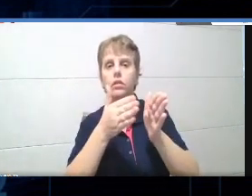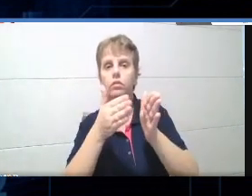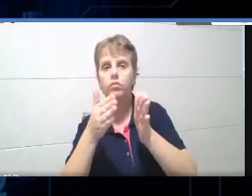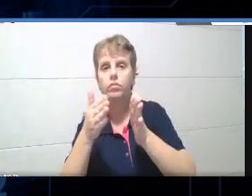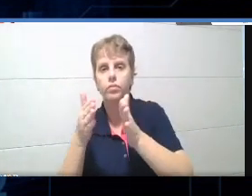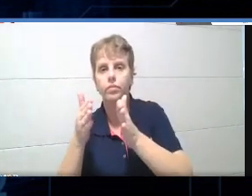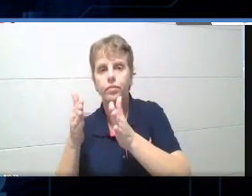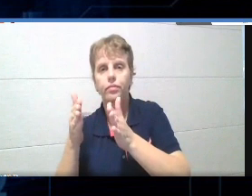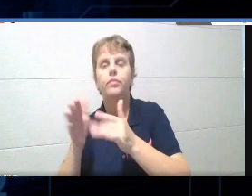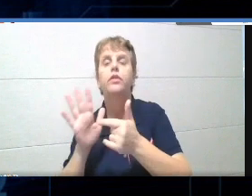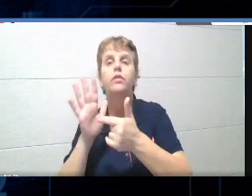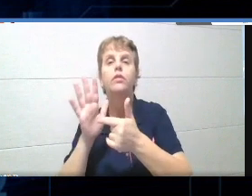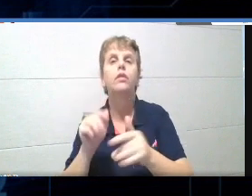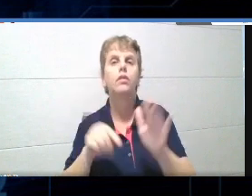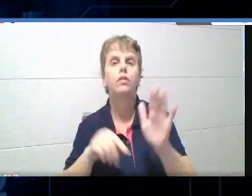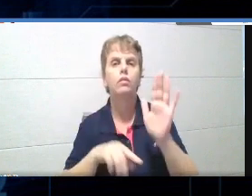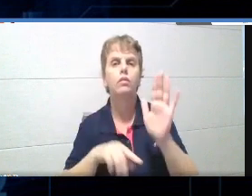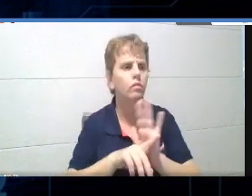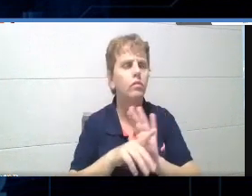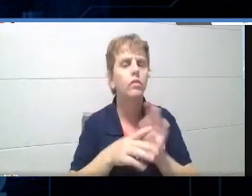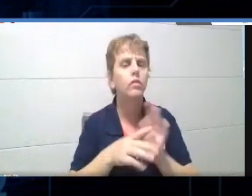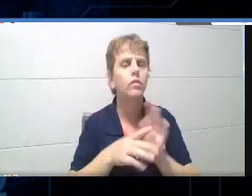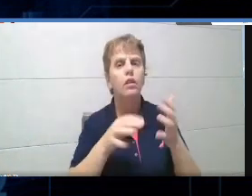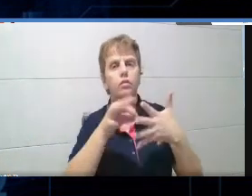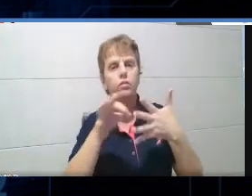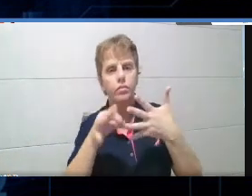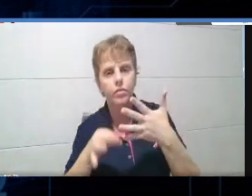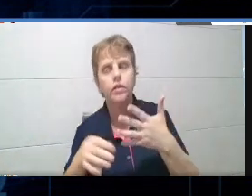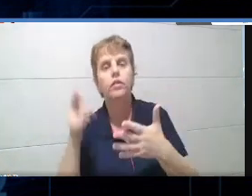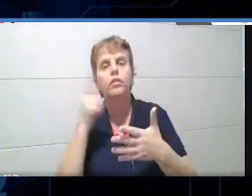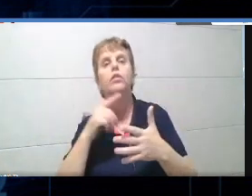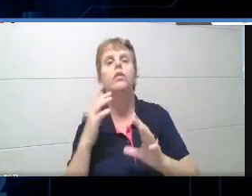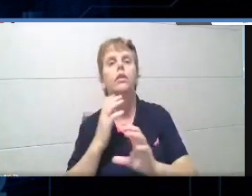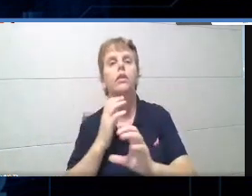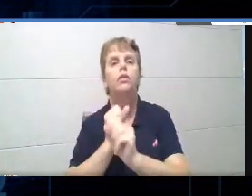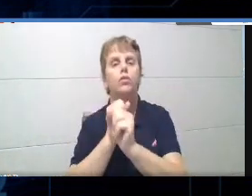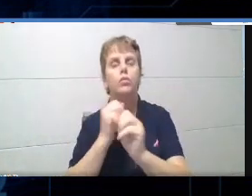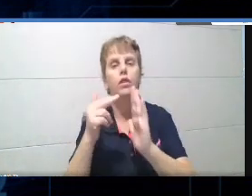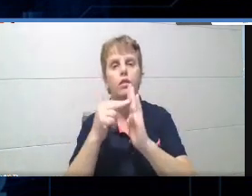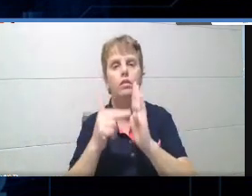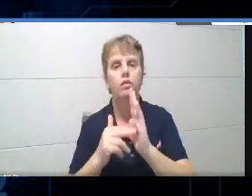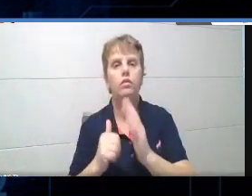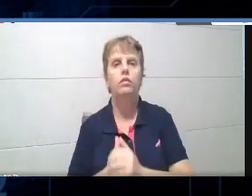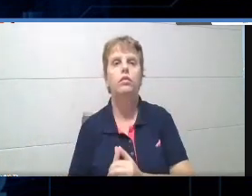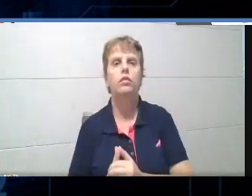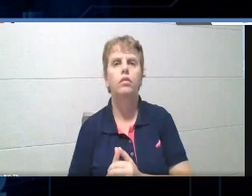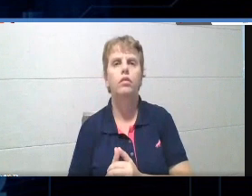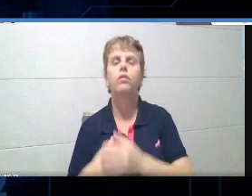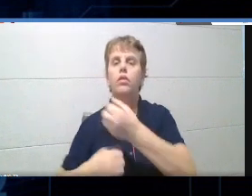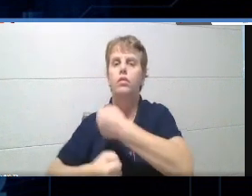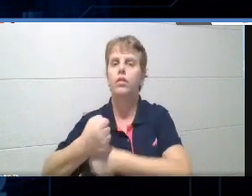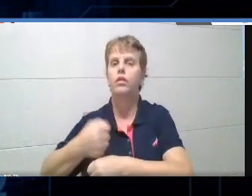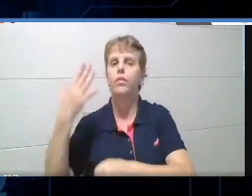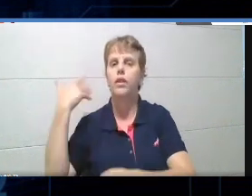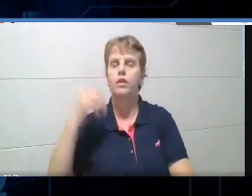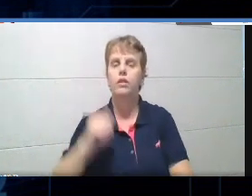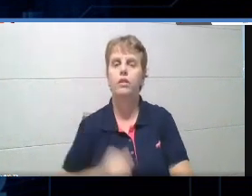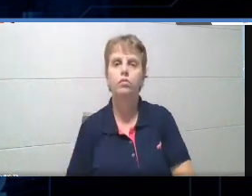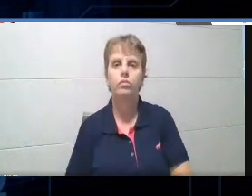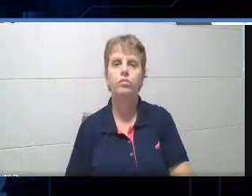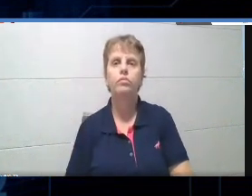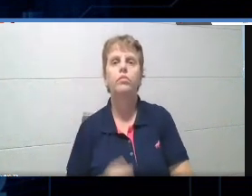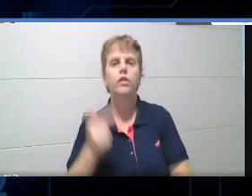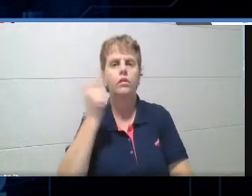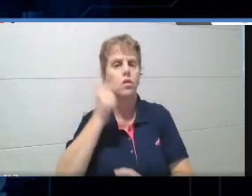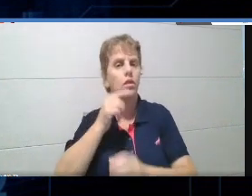que tenha isso aqui, e cada item desse que você cumprir, vai valer isso aqui, né, isso foi ano passado, né, então vai valer a pontuação,